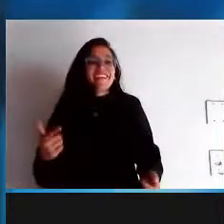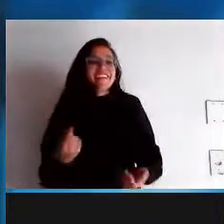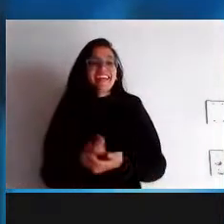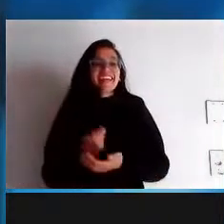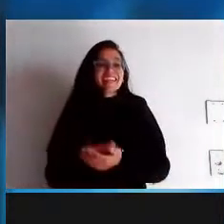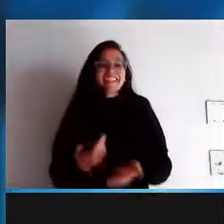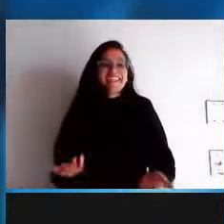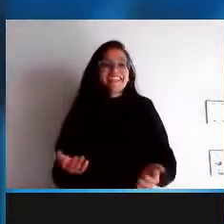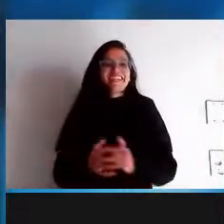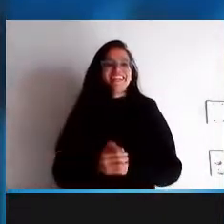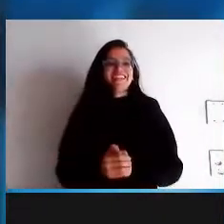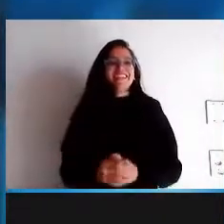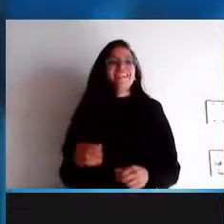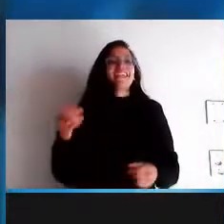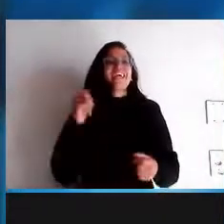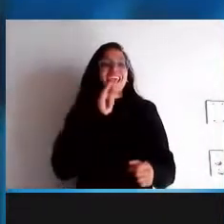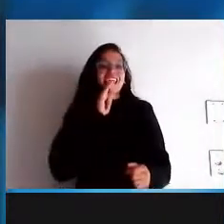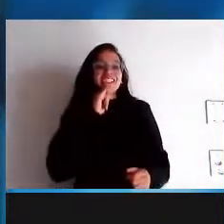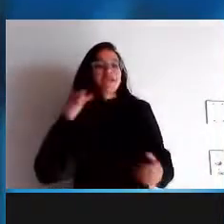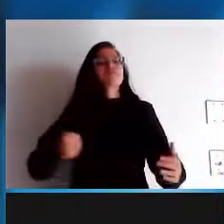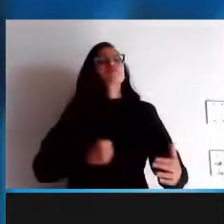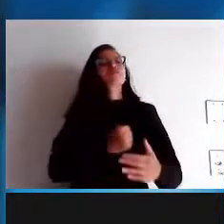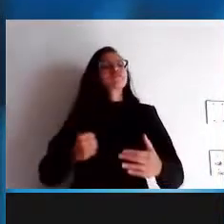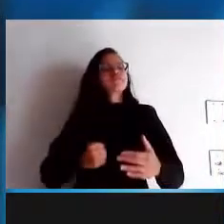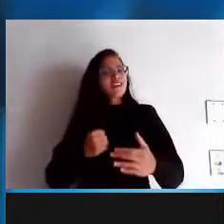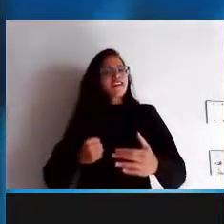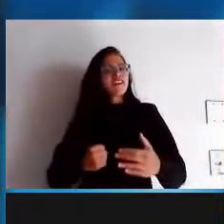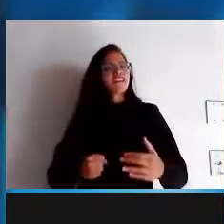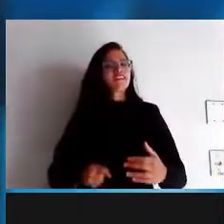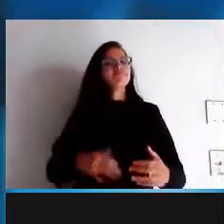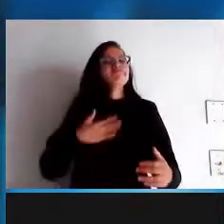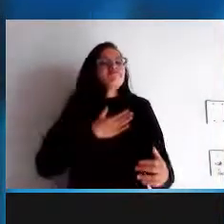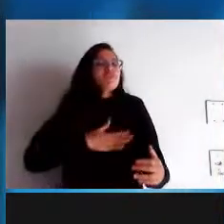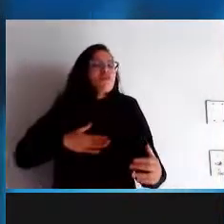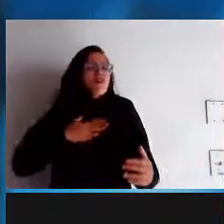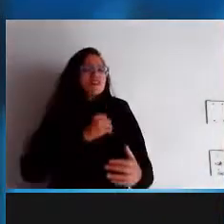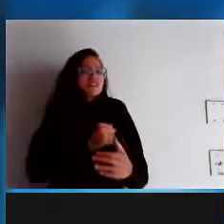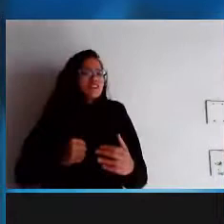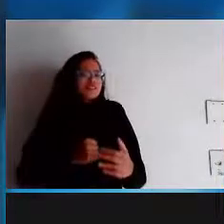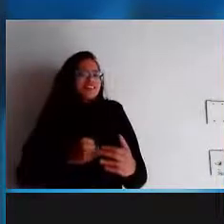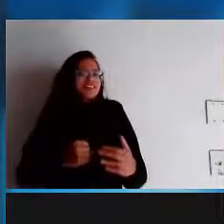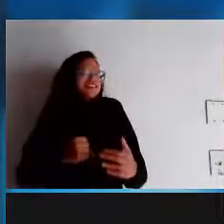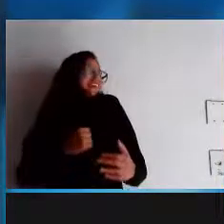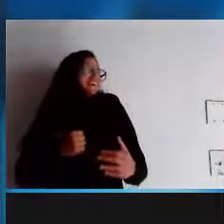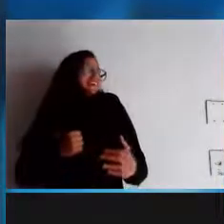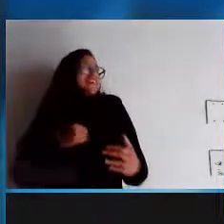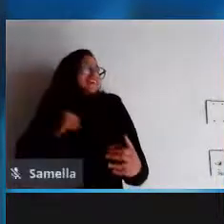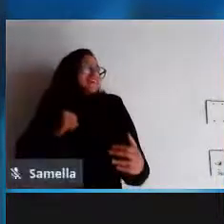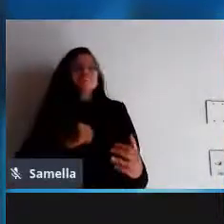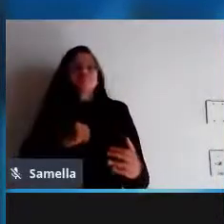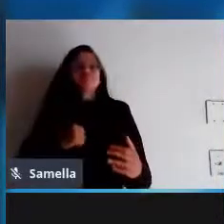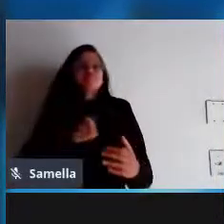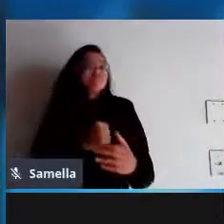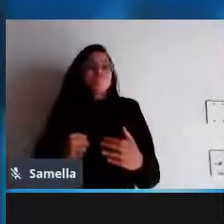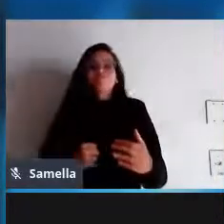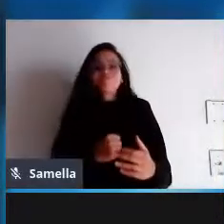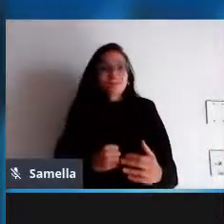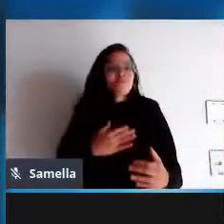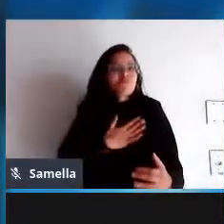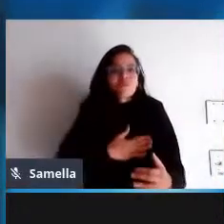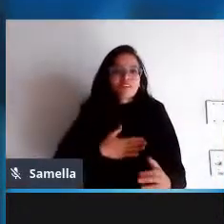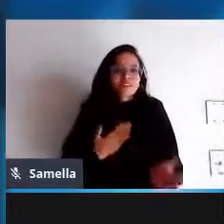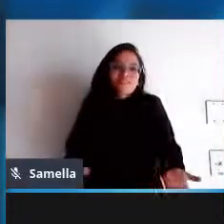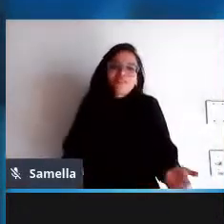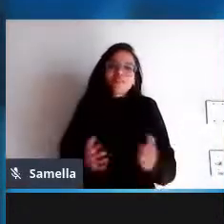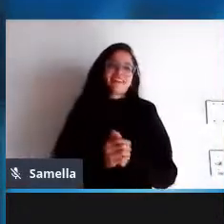quem sabe cozinhar quem não sabe cozinhar quem gosta de cozinhar e quem não gosta de cozinhar tem tudo isso numa comunidade os